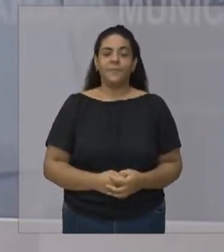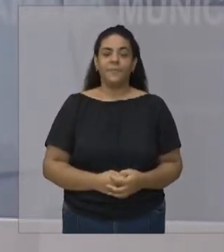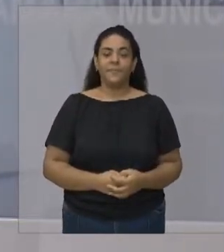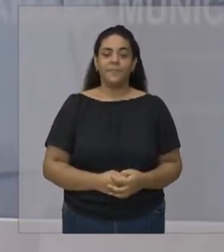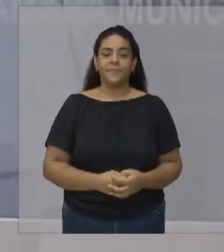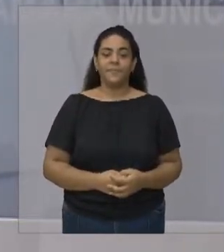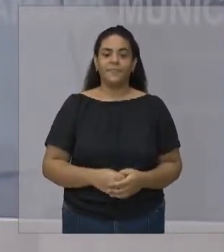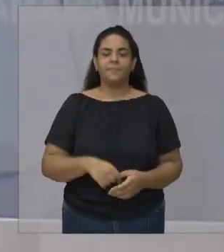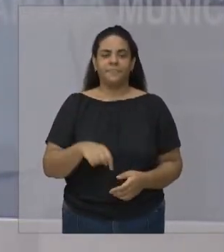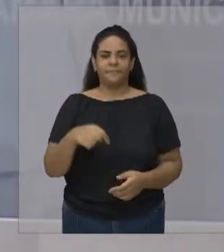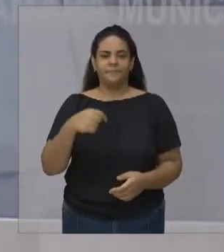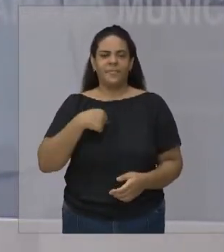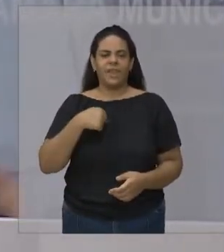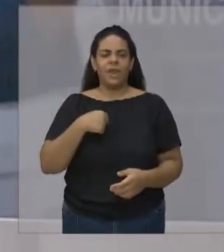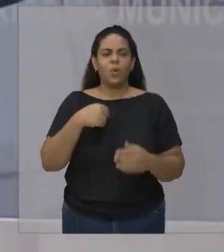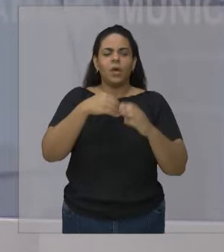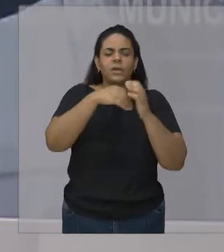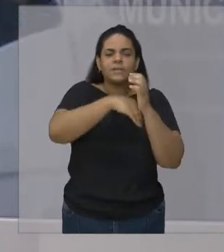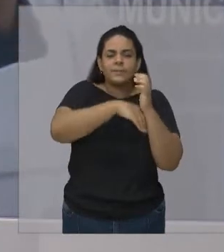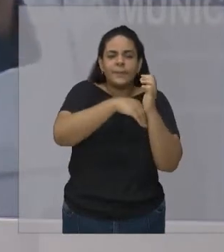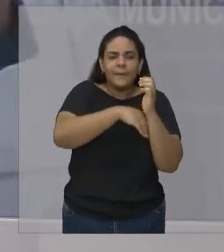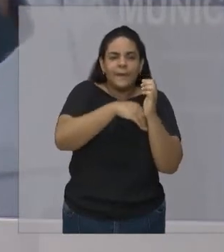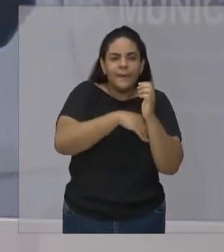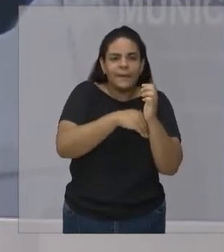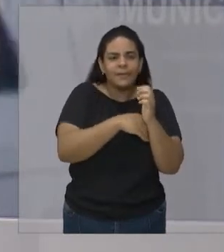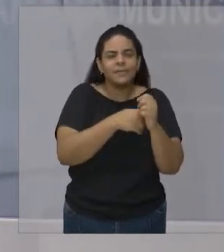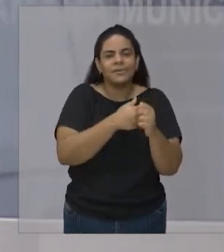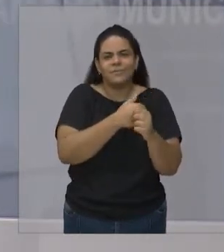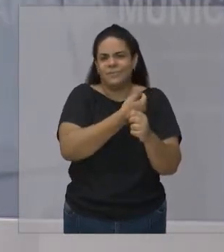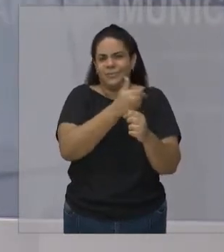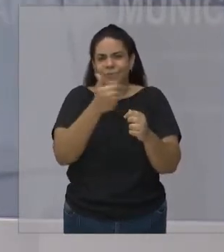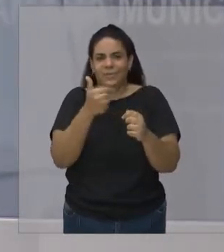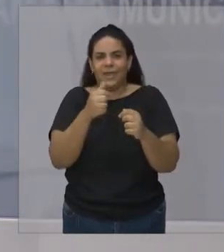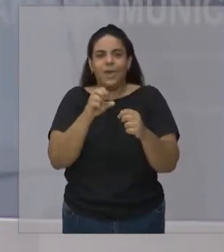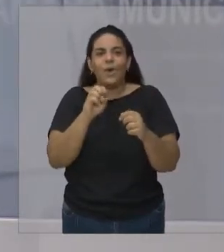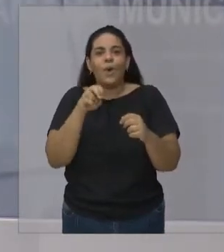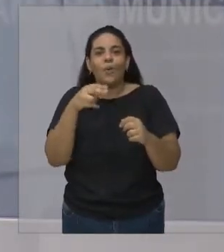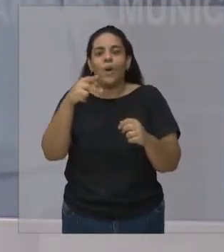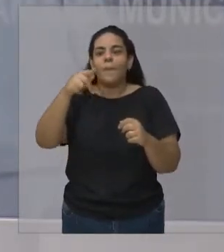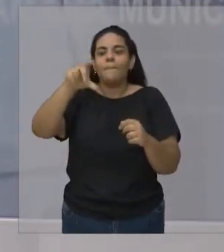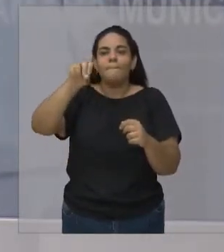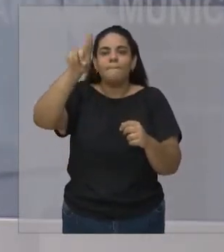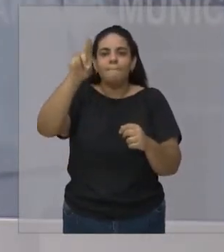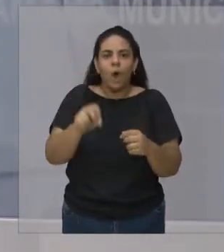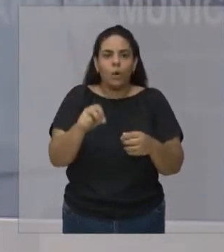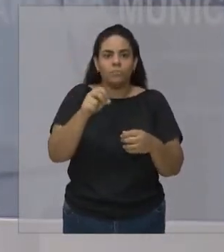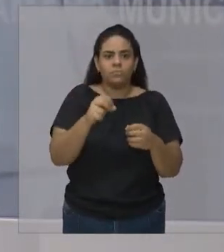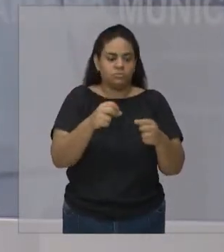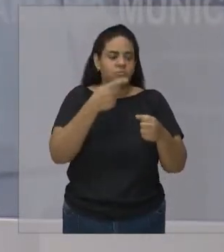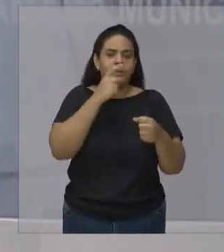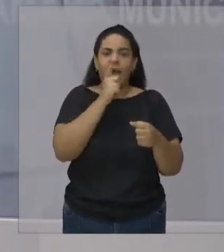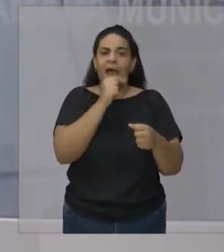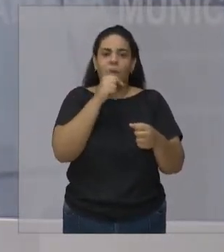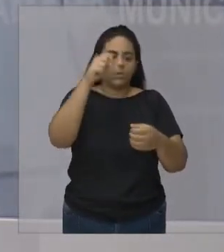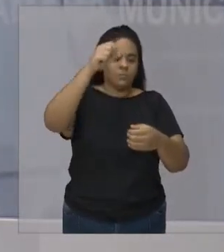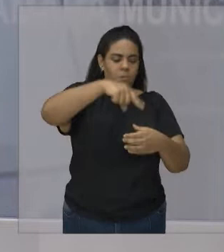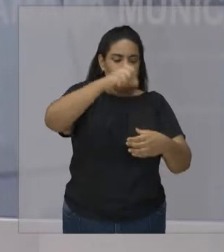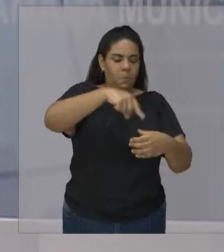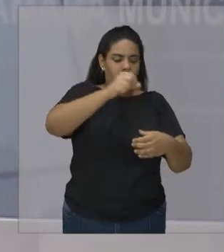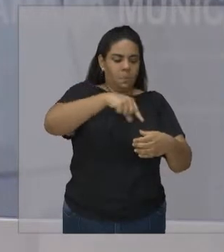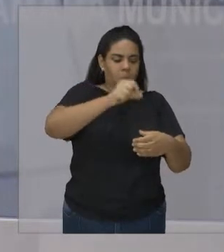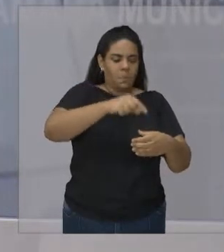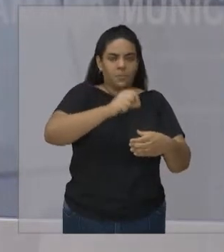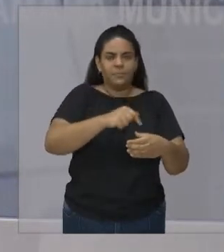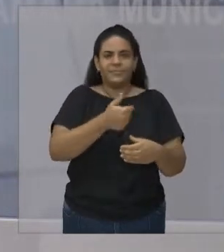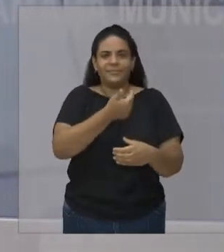Eu nunca tive, sabe vereador Um pozinho mágico Que eu colocava na minha água E eu tomava e nadava rápido Isso não Se alguém descobrir Pode